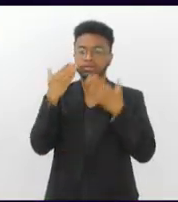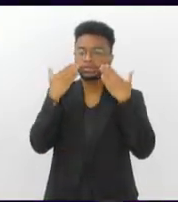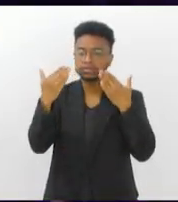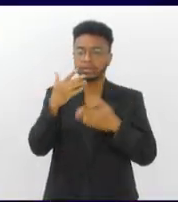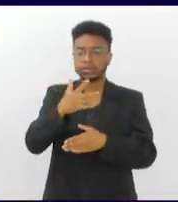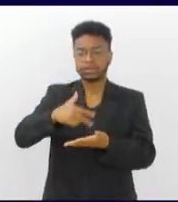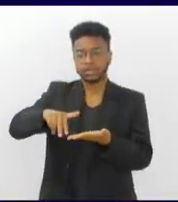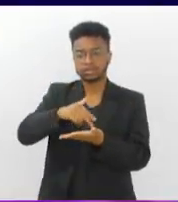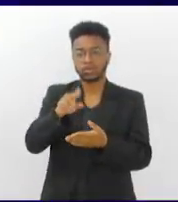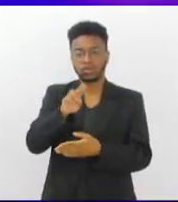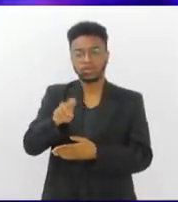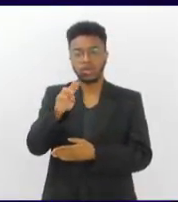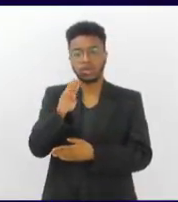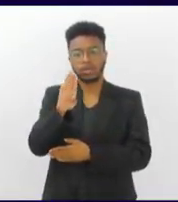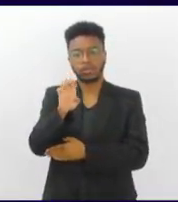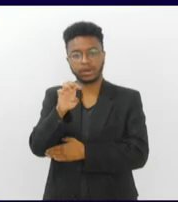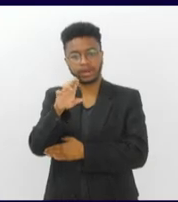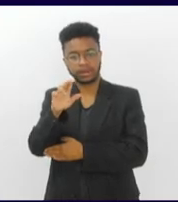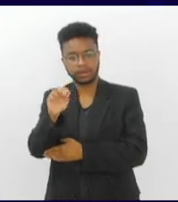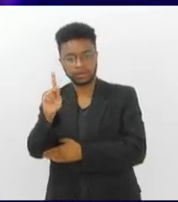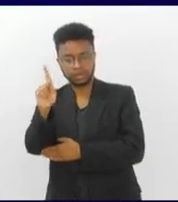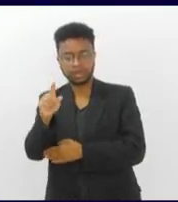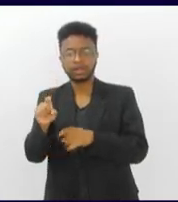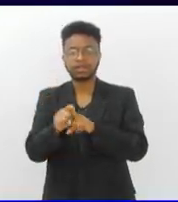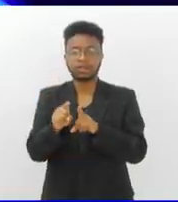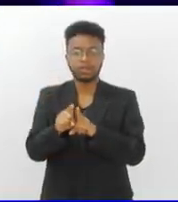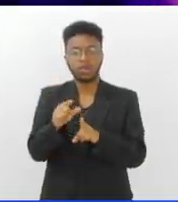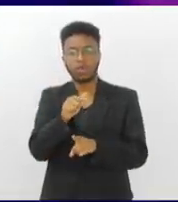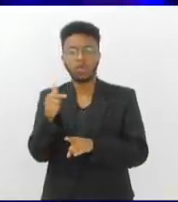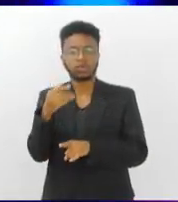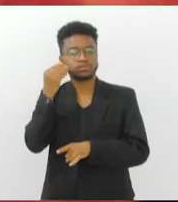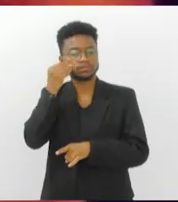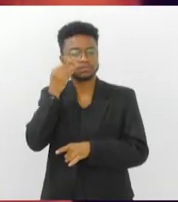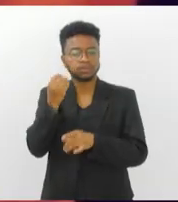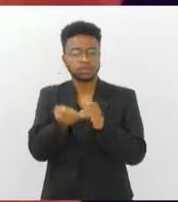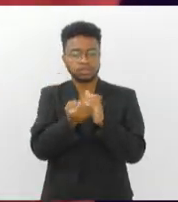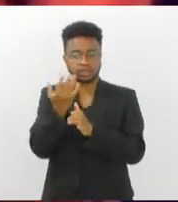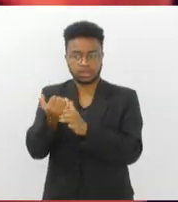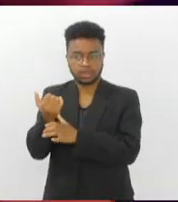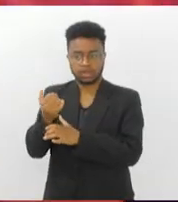técnicas de break, cramp e gestos experimentais na sua composição.